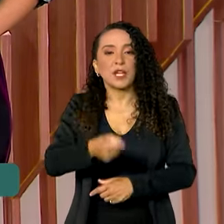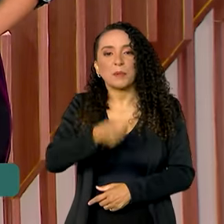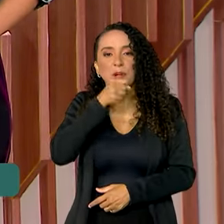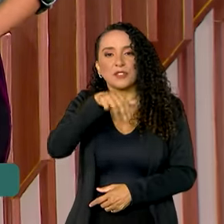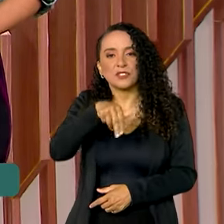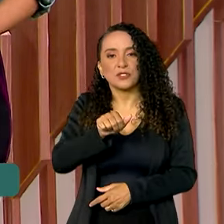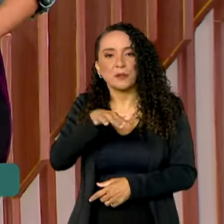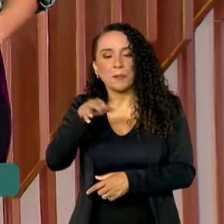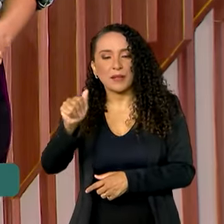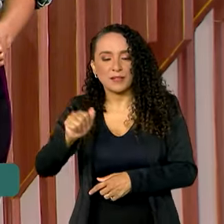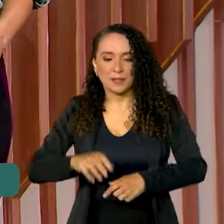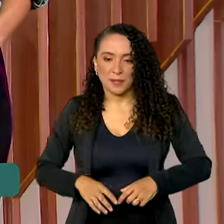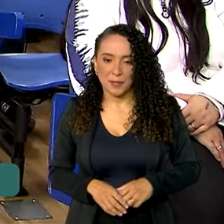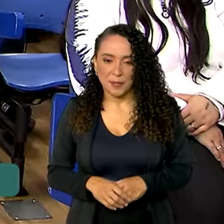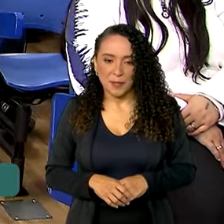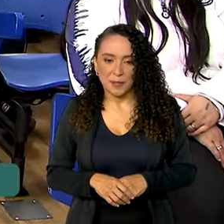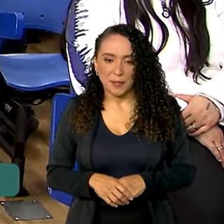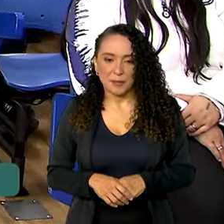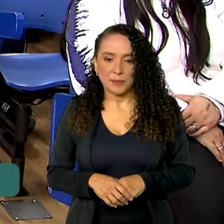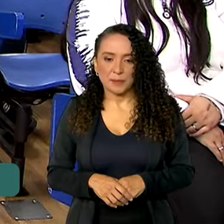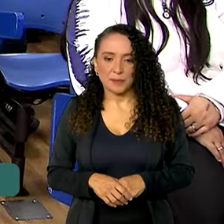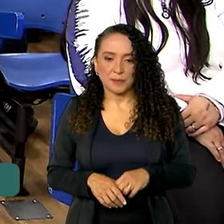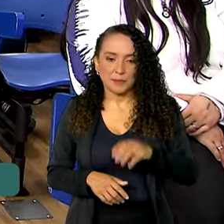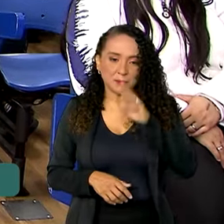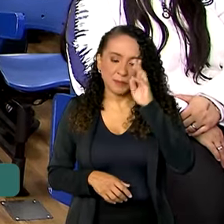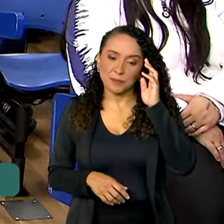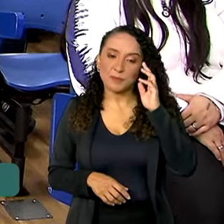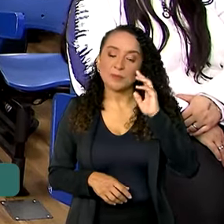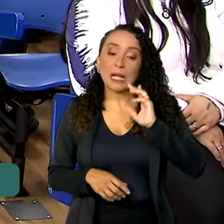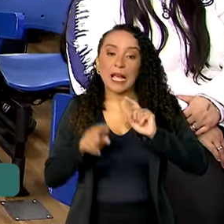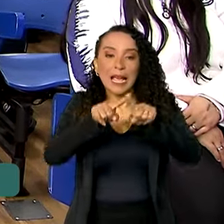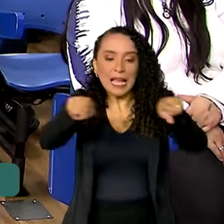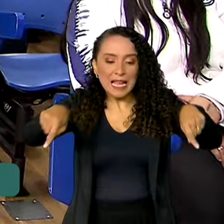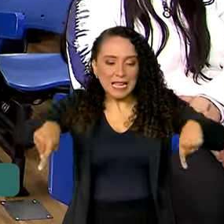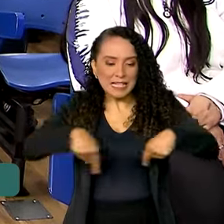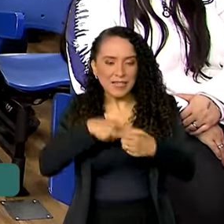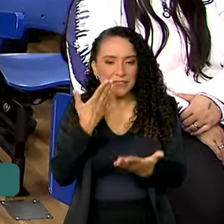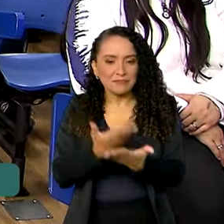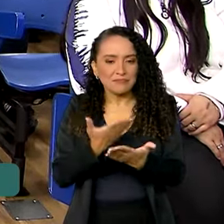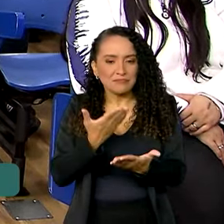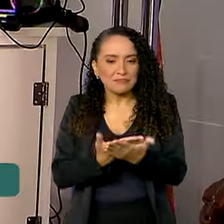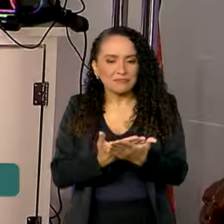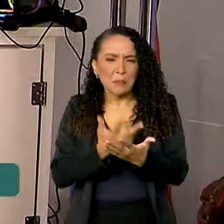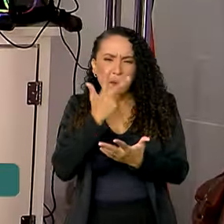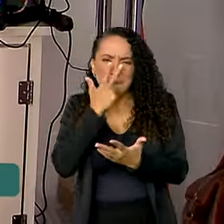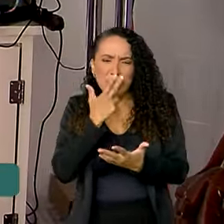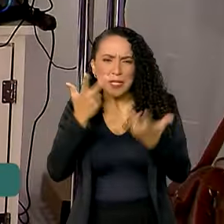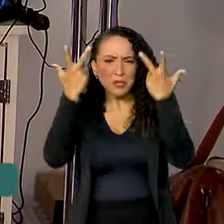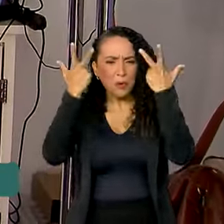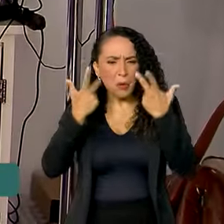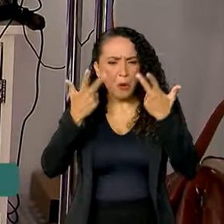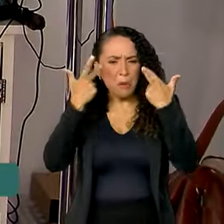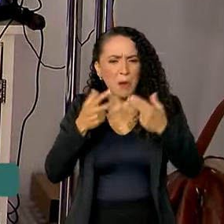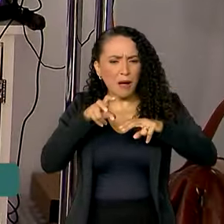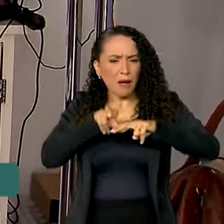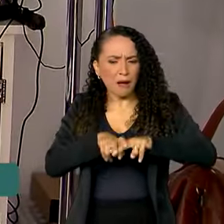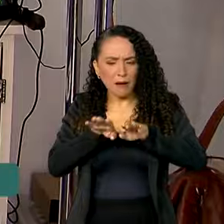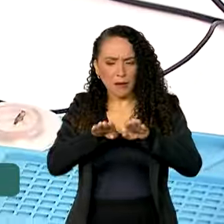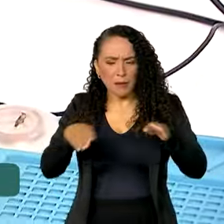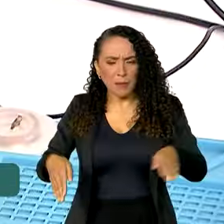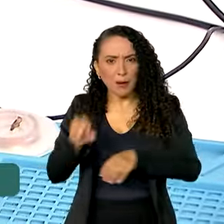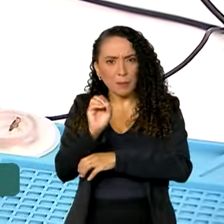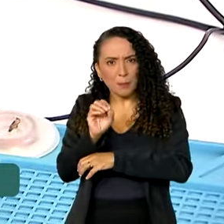reportagem de Márcia Fernandes. Uma sala de aula aparentemente comum, cadeiras, mesa,